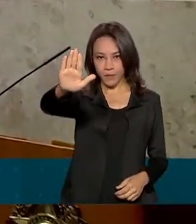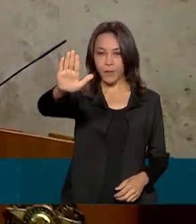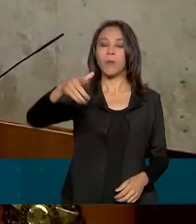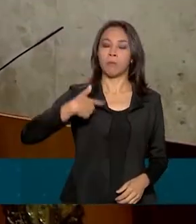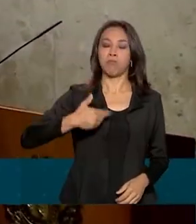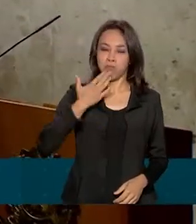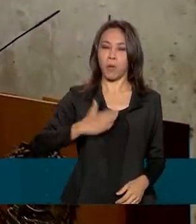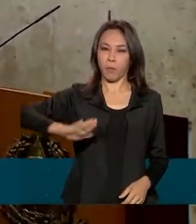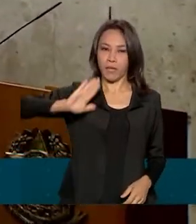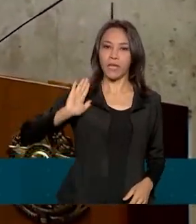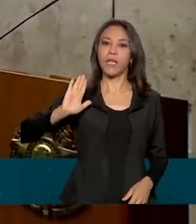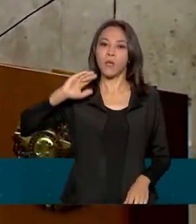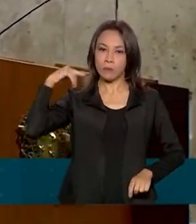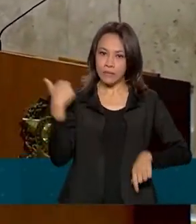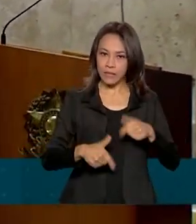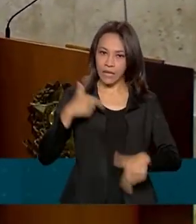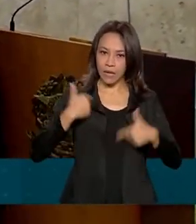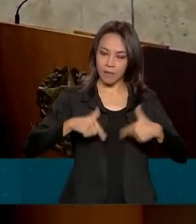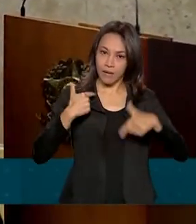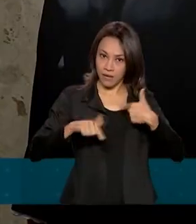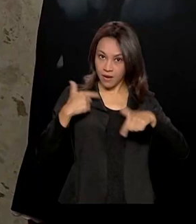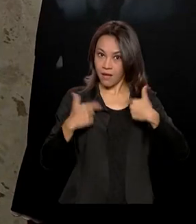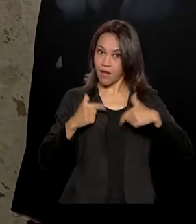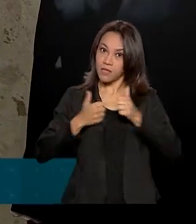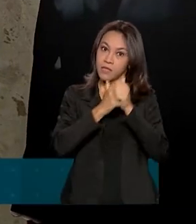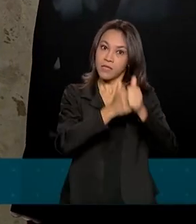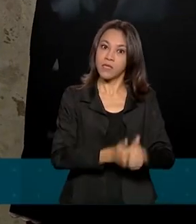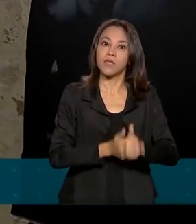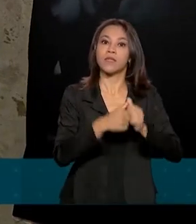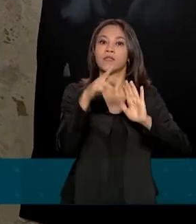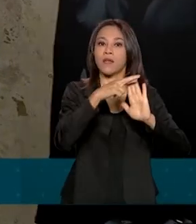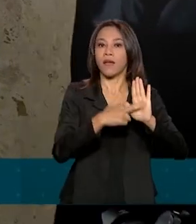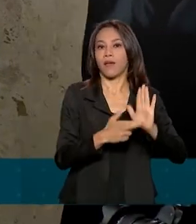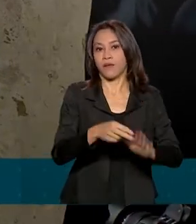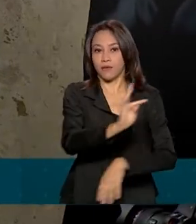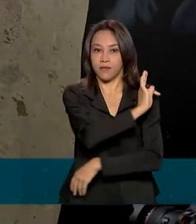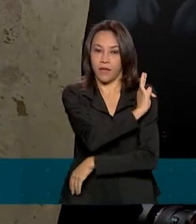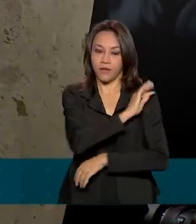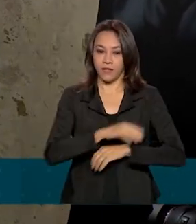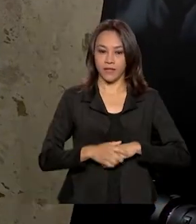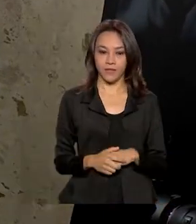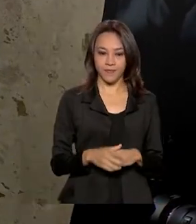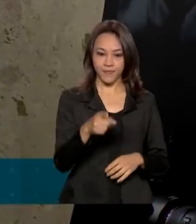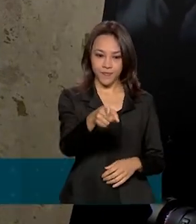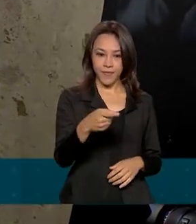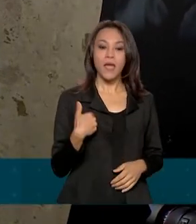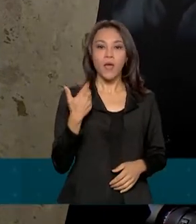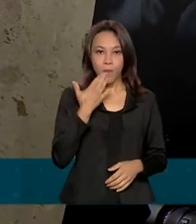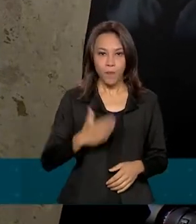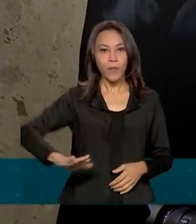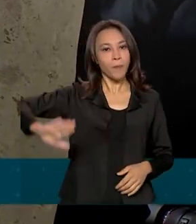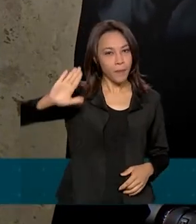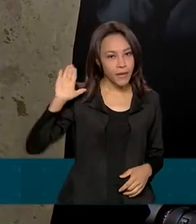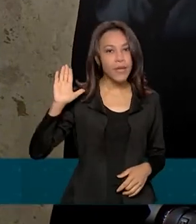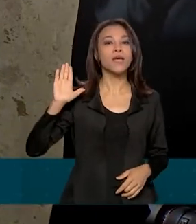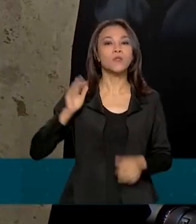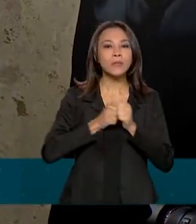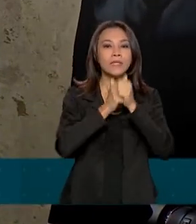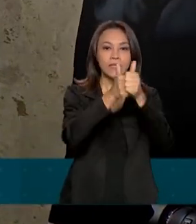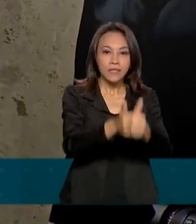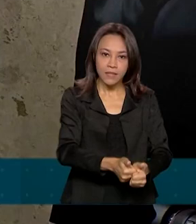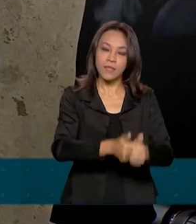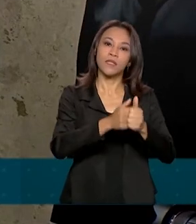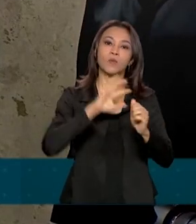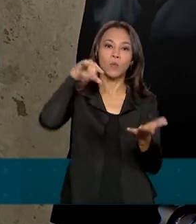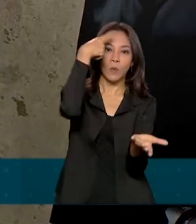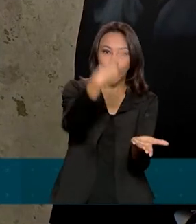trabalhar pautado em decisões técnicas. Prometo bem e fielmente cumprir os deveres